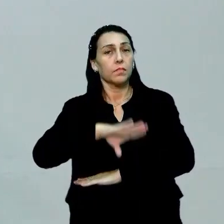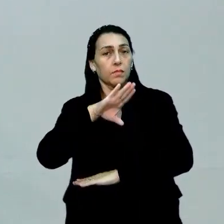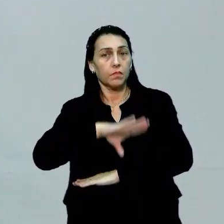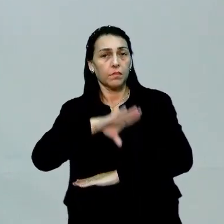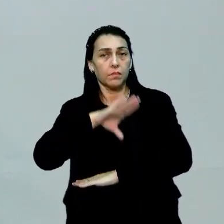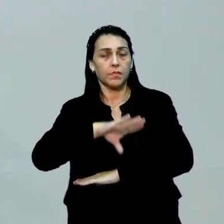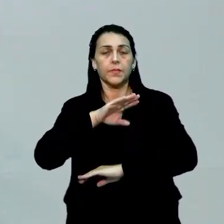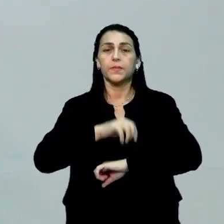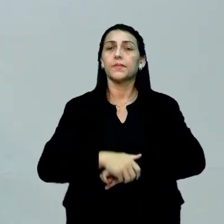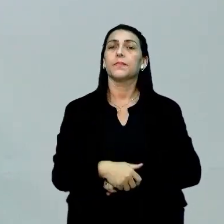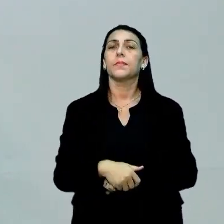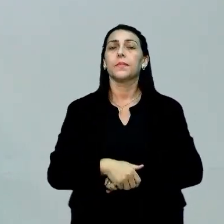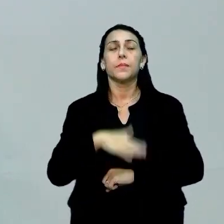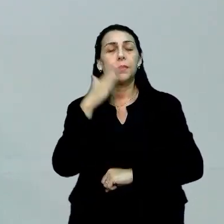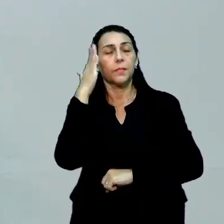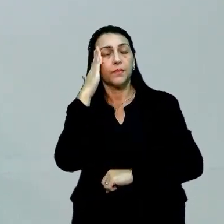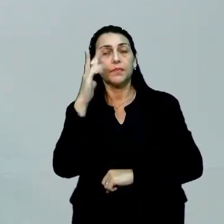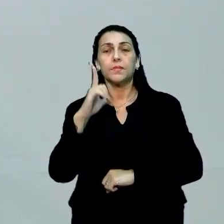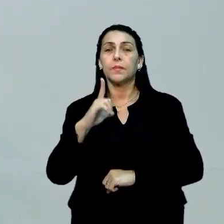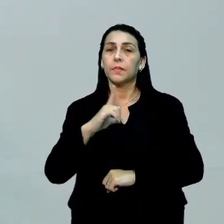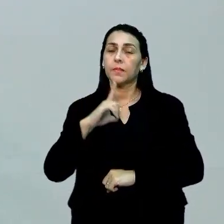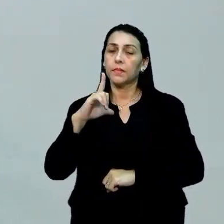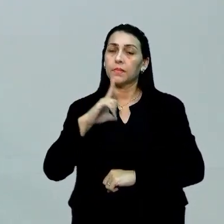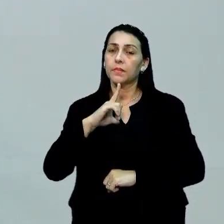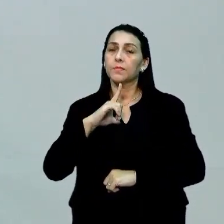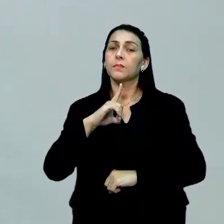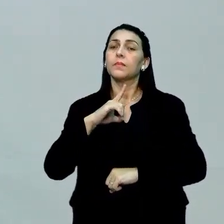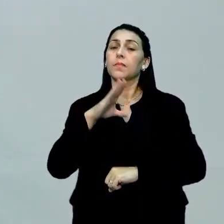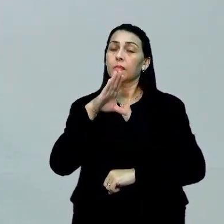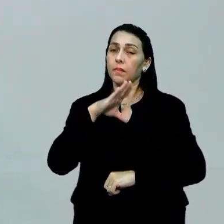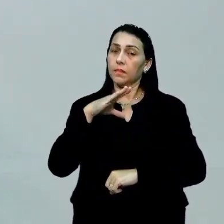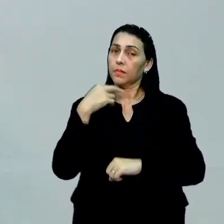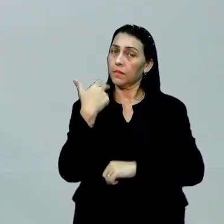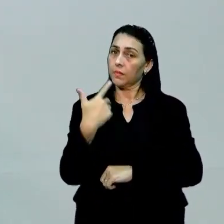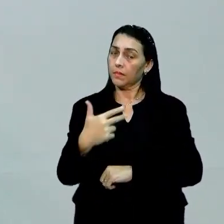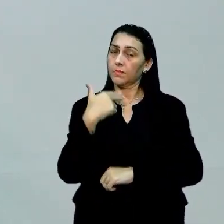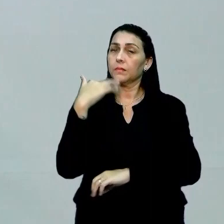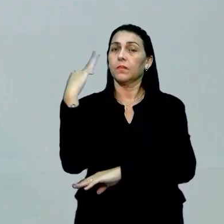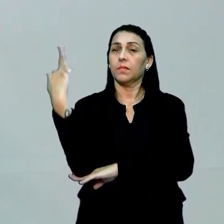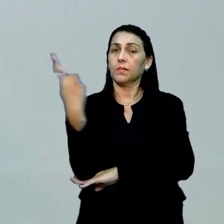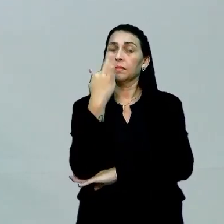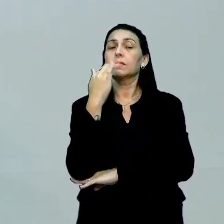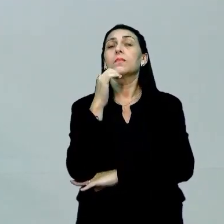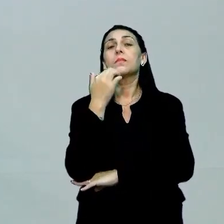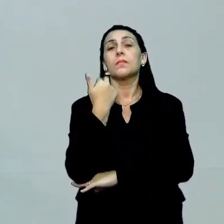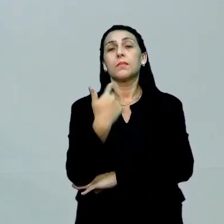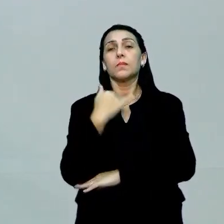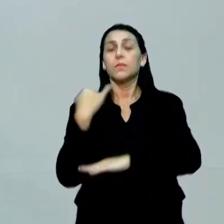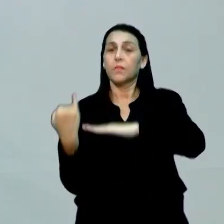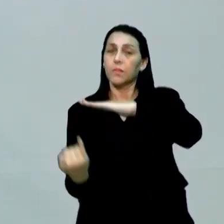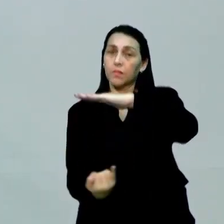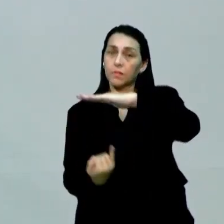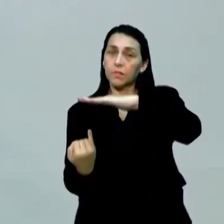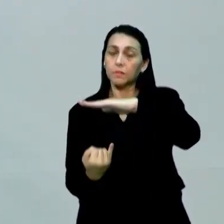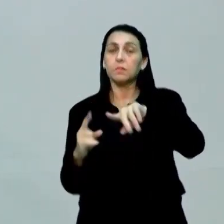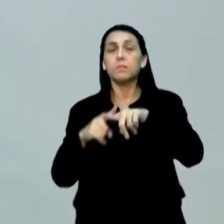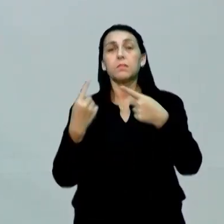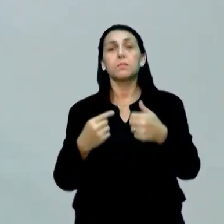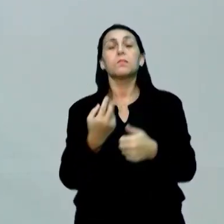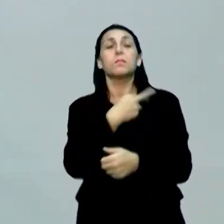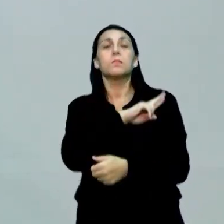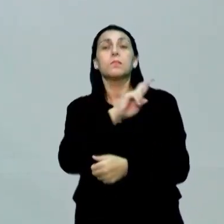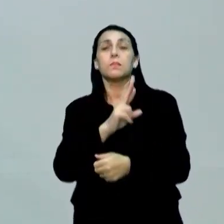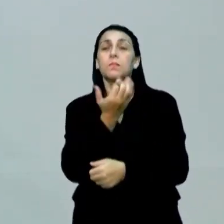formal. Eu sei que existe a língua formal e a língua informal. Mas é aqui, na competência número 1,